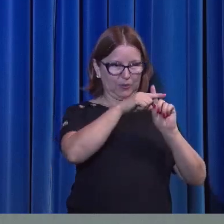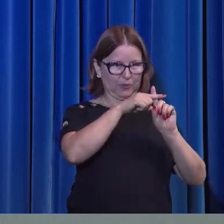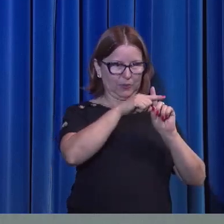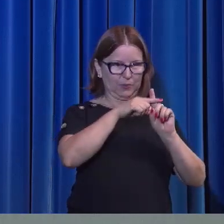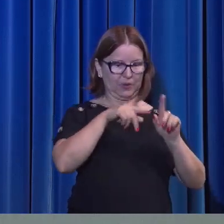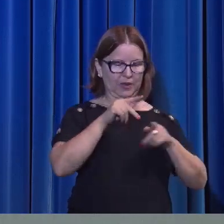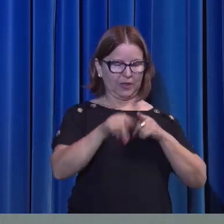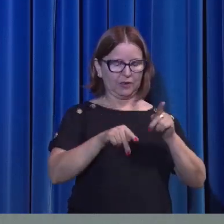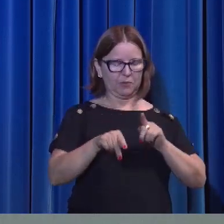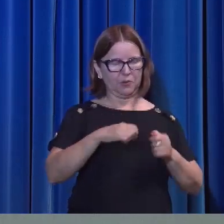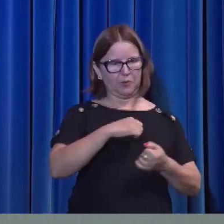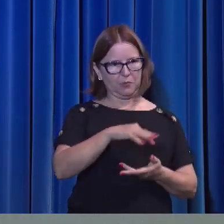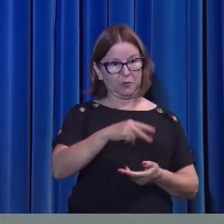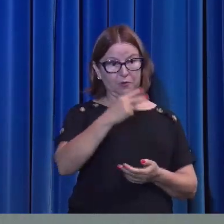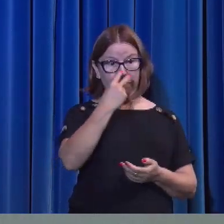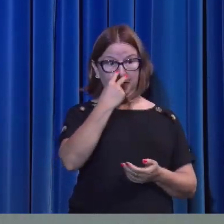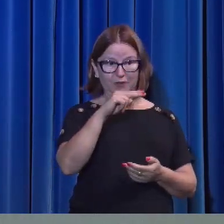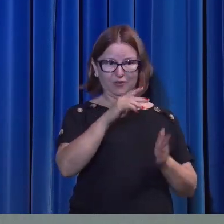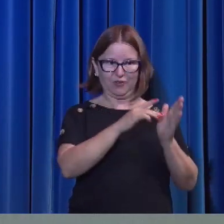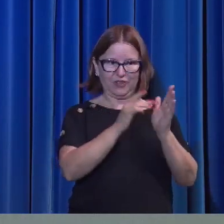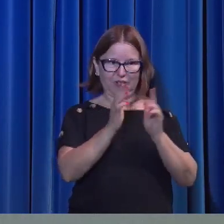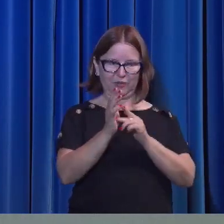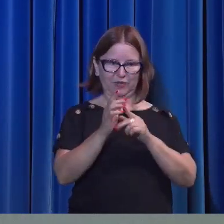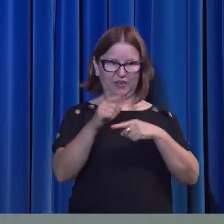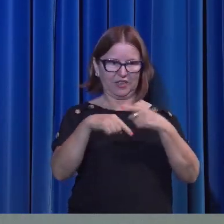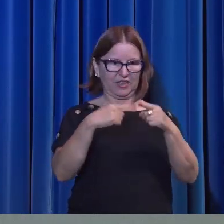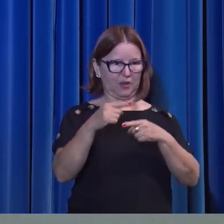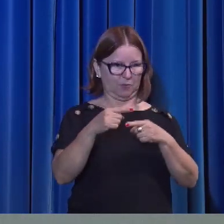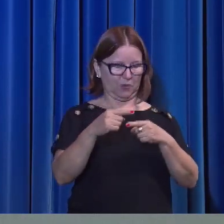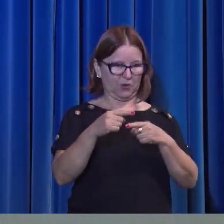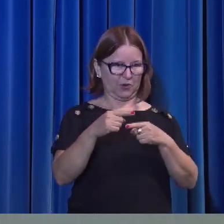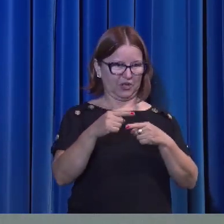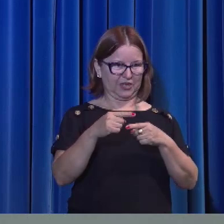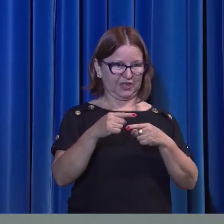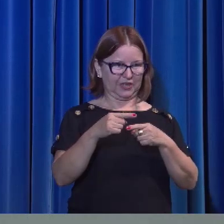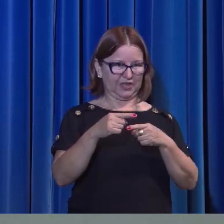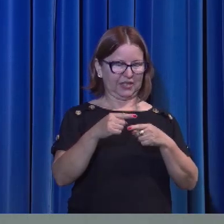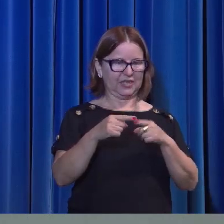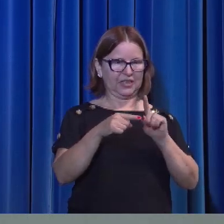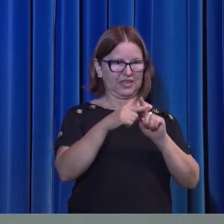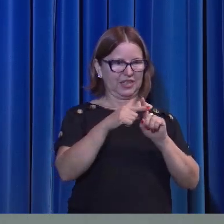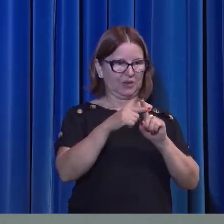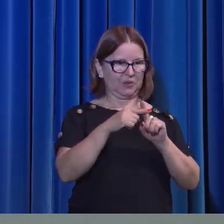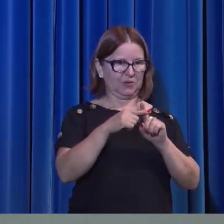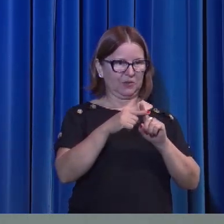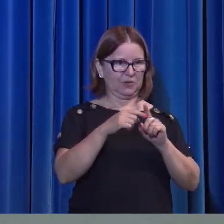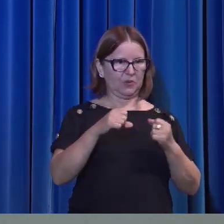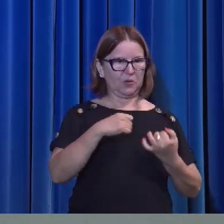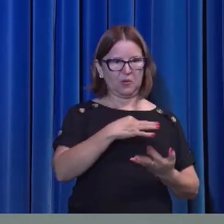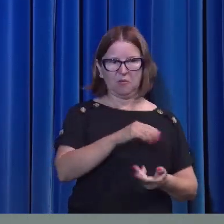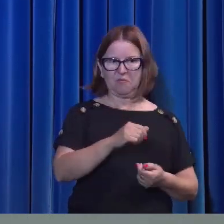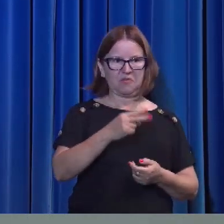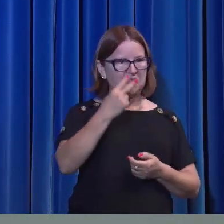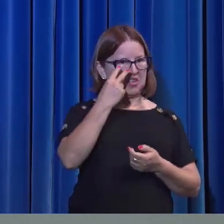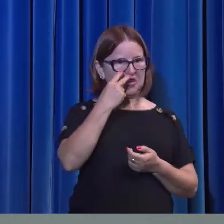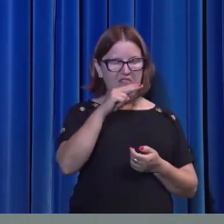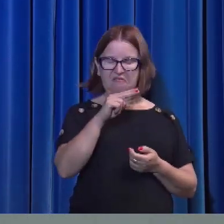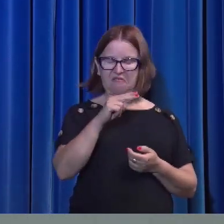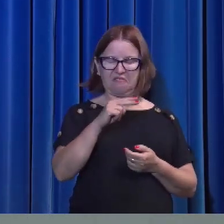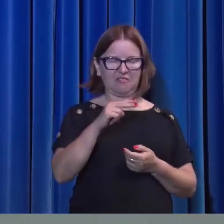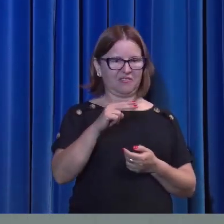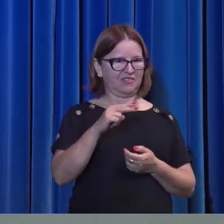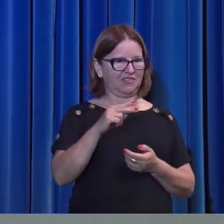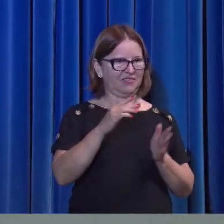Depois da cruz o mundo não mais viu Jesus. Não houve nenhum incrédulo que visse Jesus